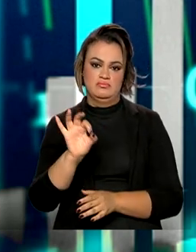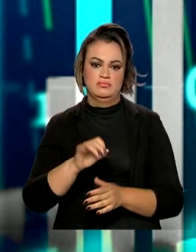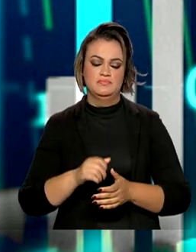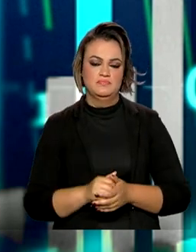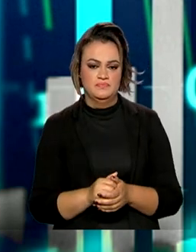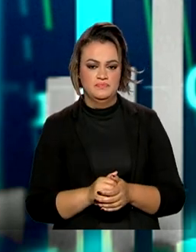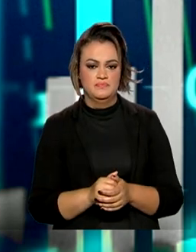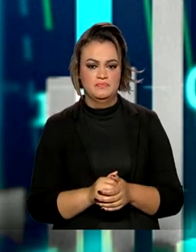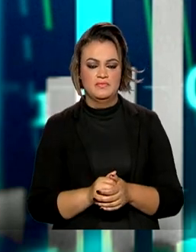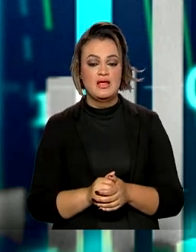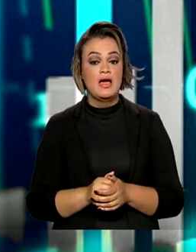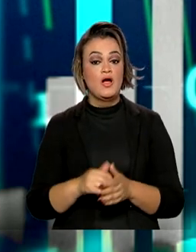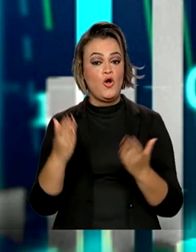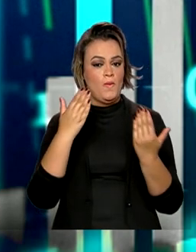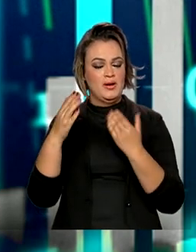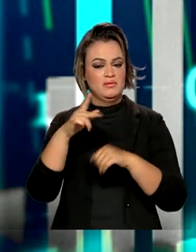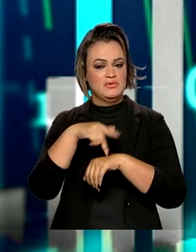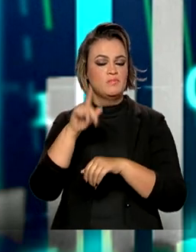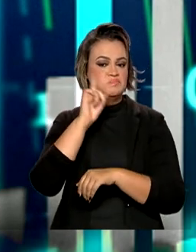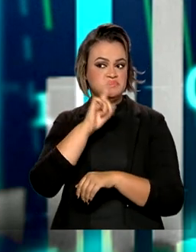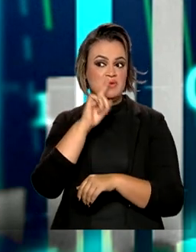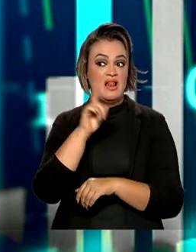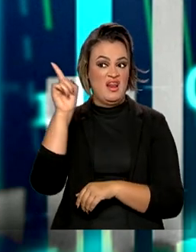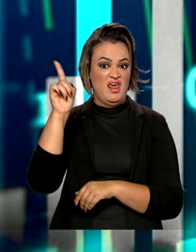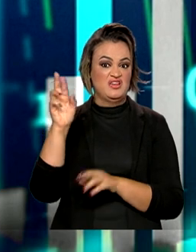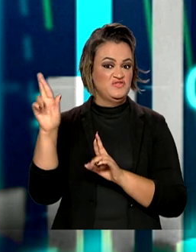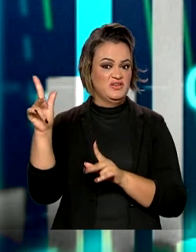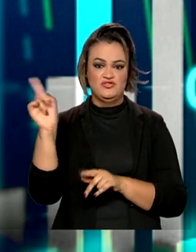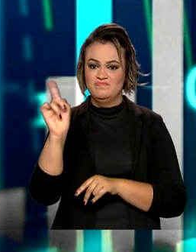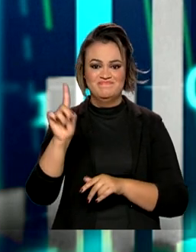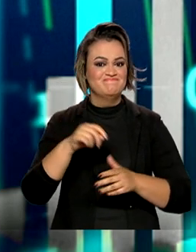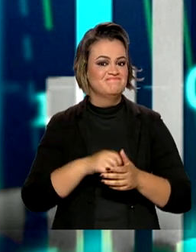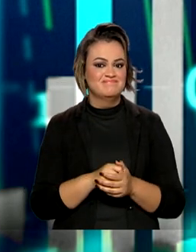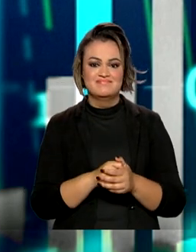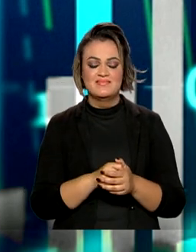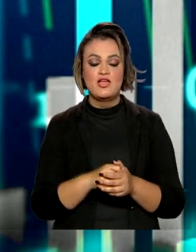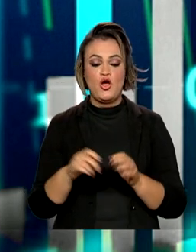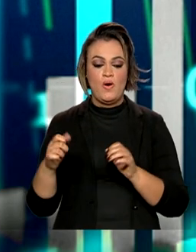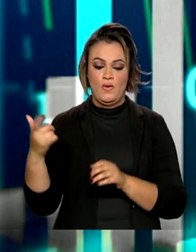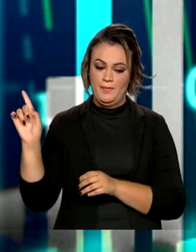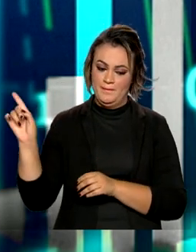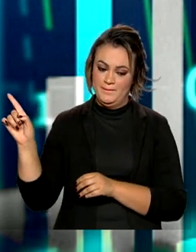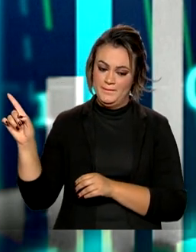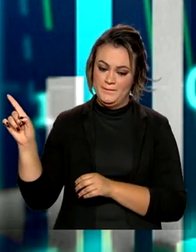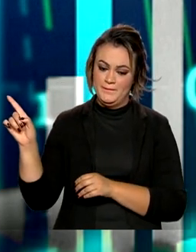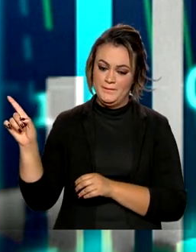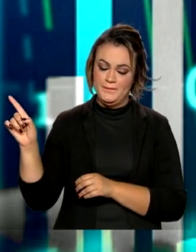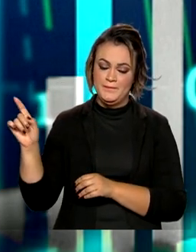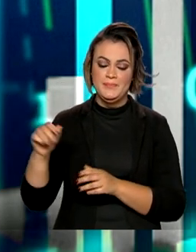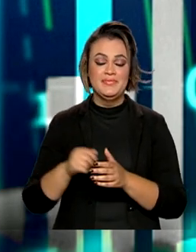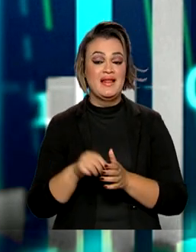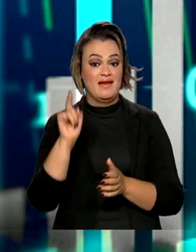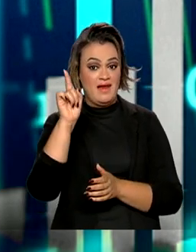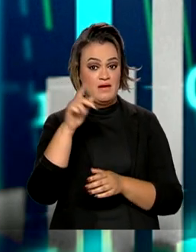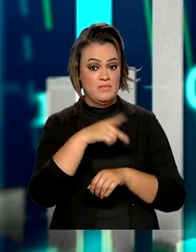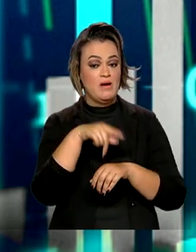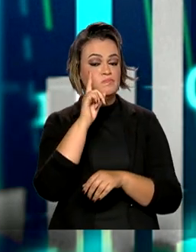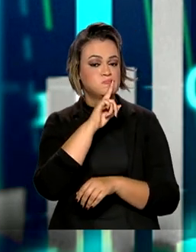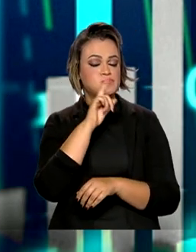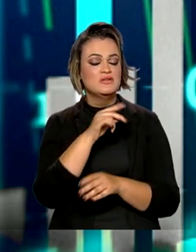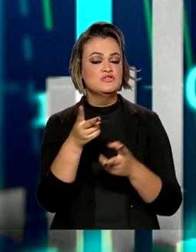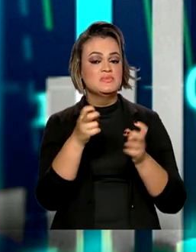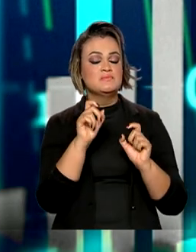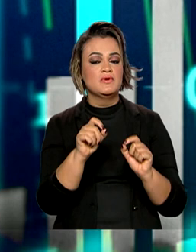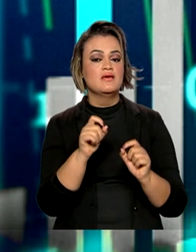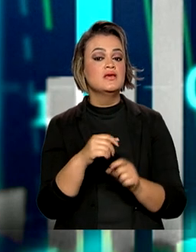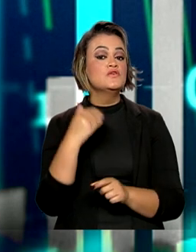Já em relação aos Estados Unidos, a situação também não é muito diferente. Também temos uma arte para você, telespectador. E lá, o que nós observamos